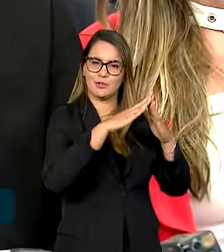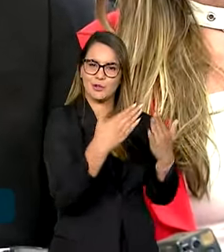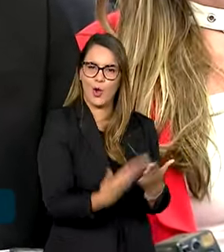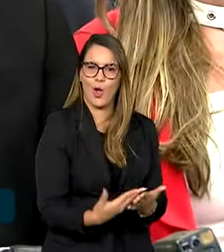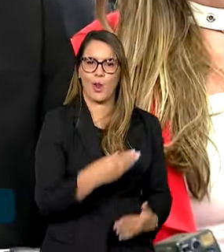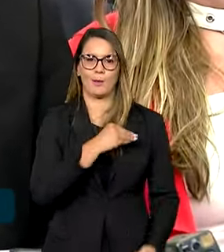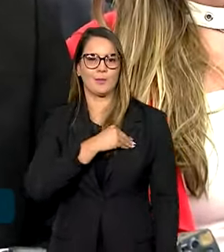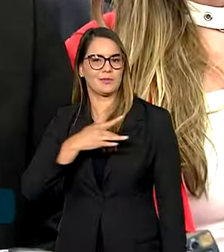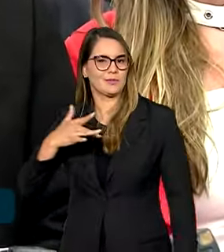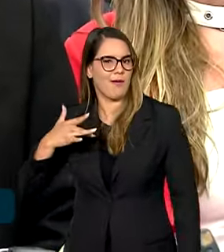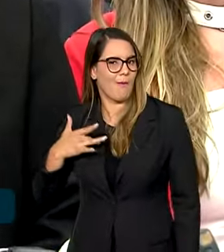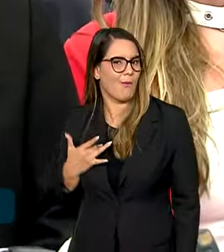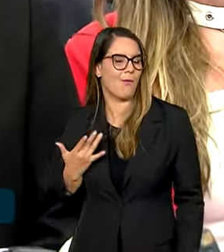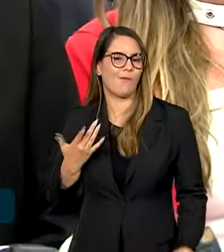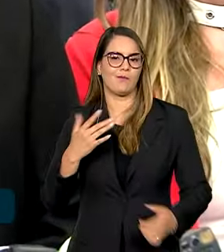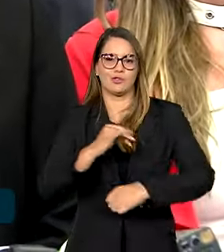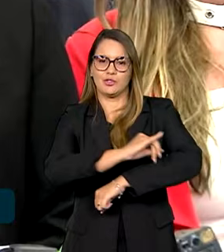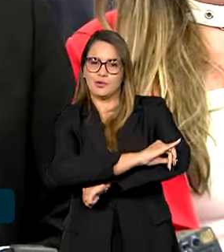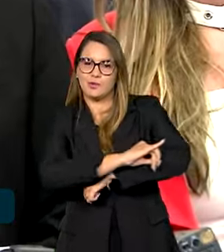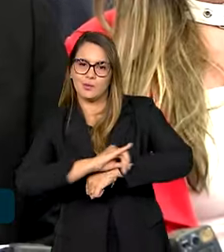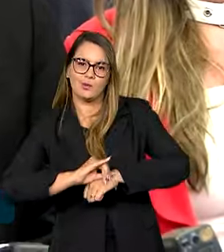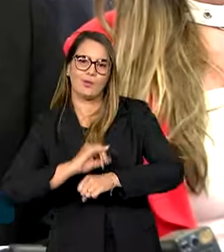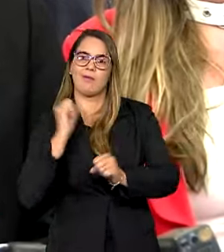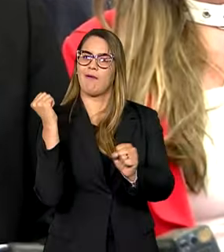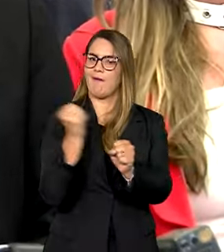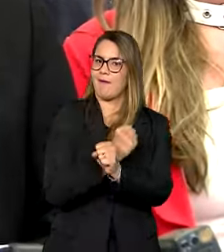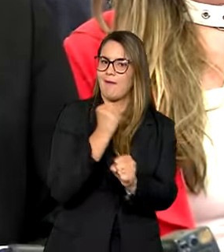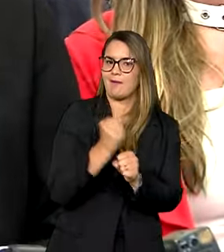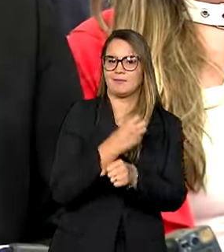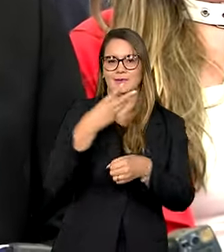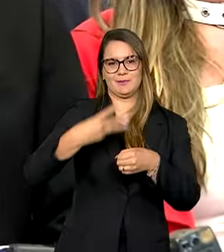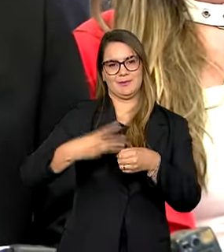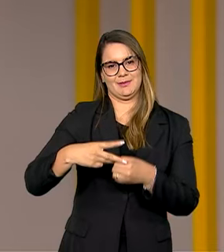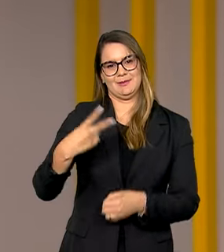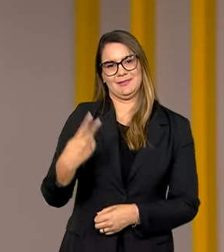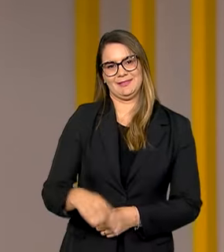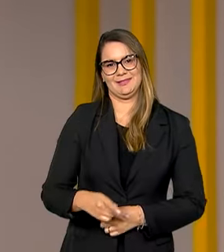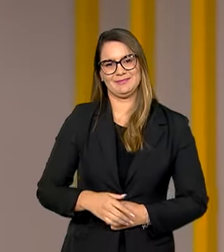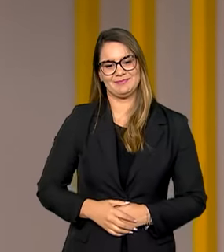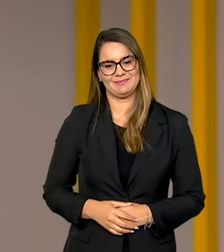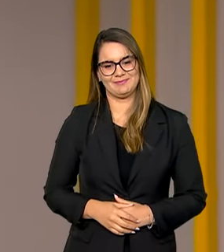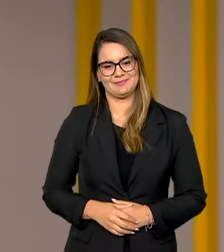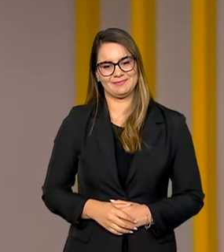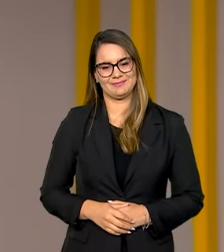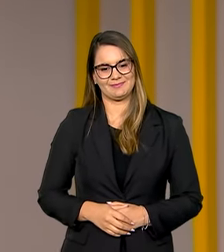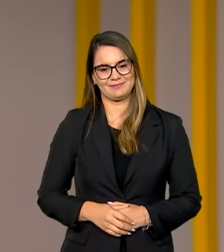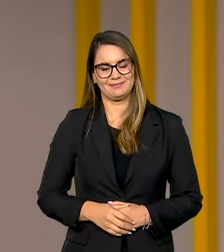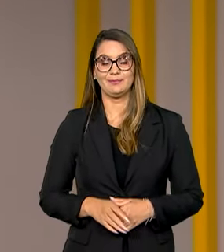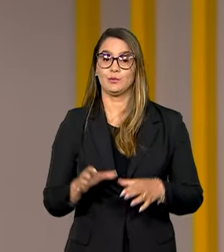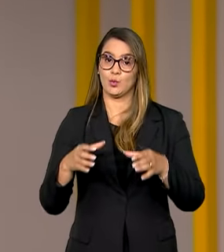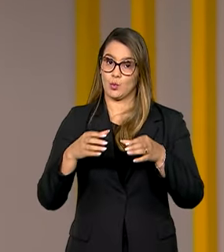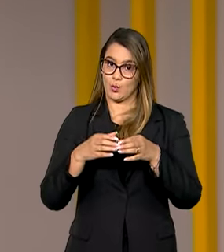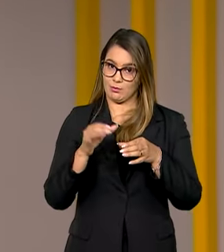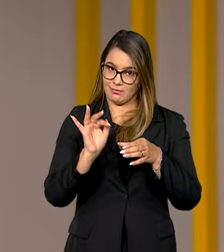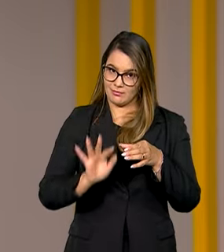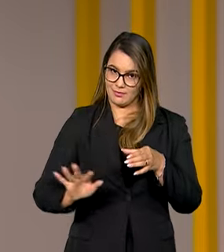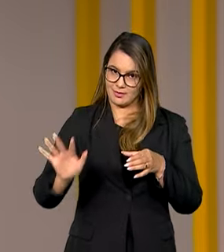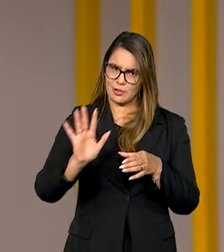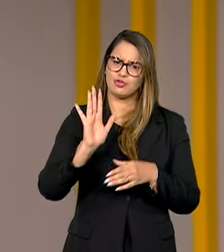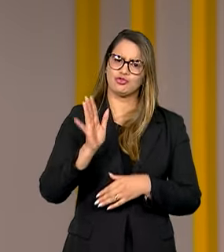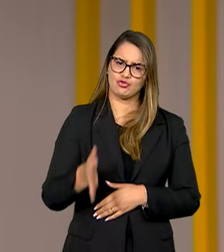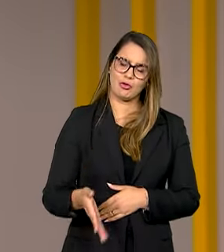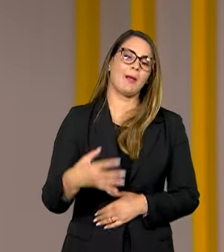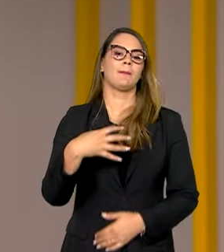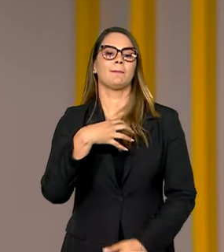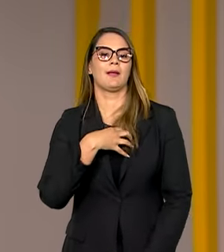saúde, infraestrutura, obra, os municípios do Estado do Ceará. A caravana federativa já passou